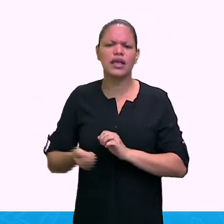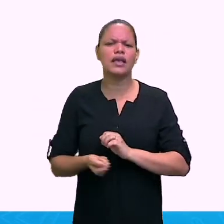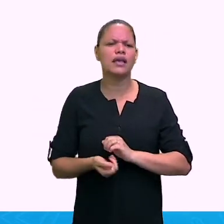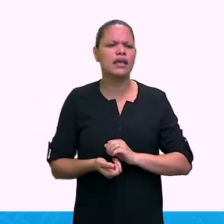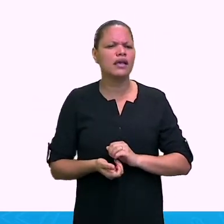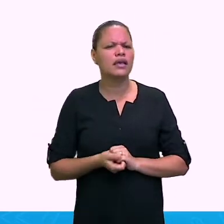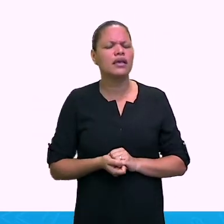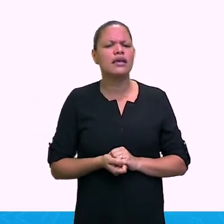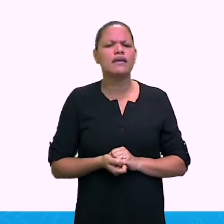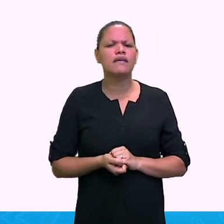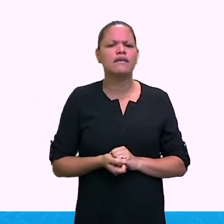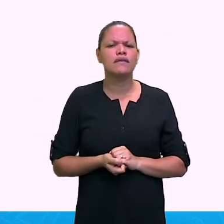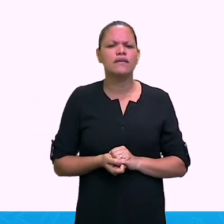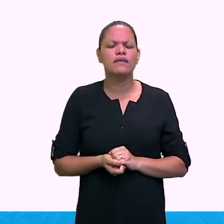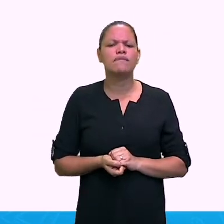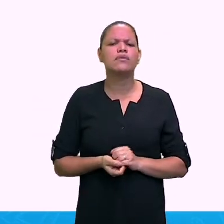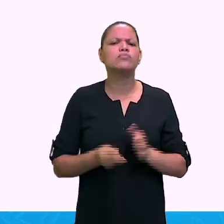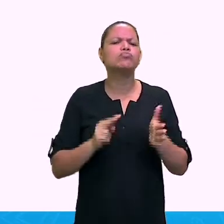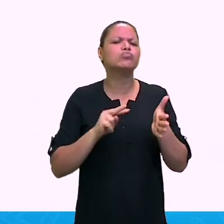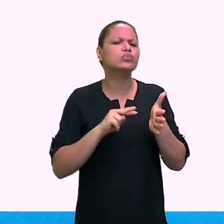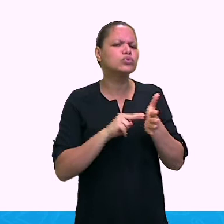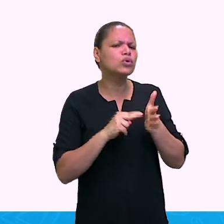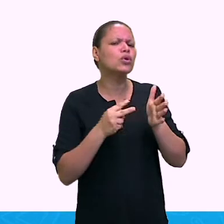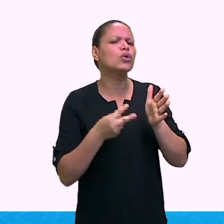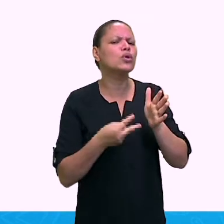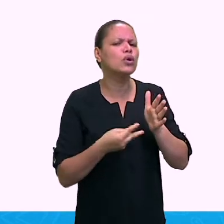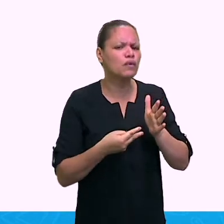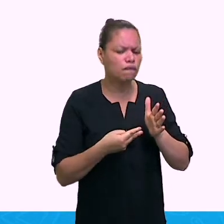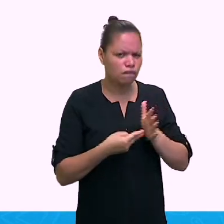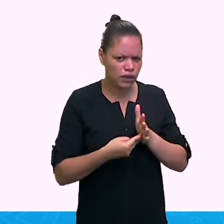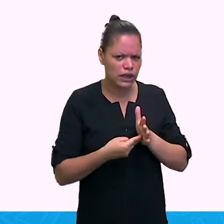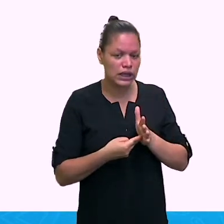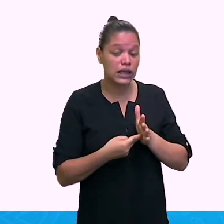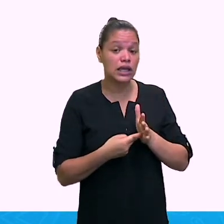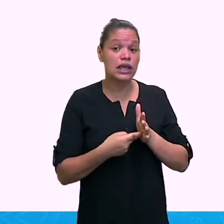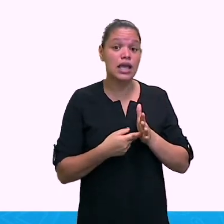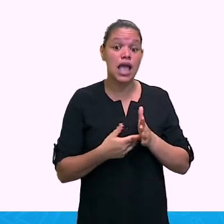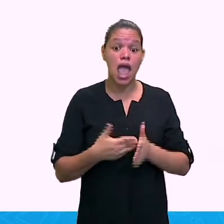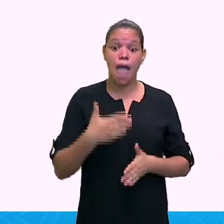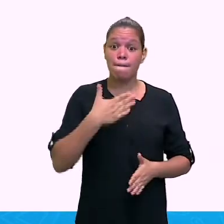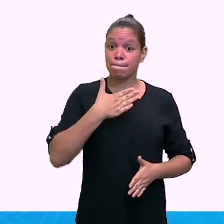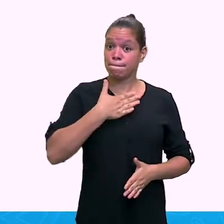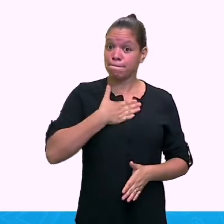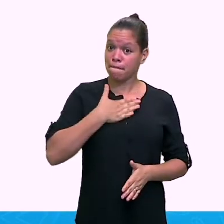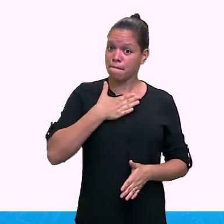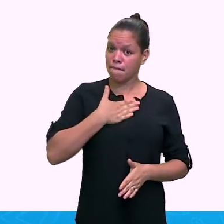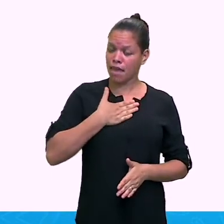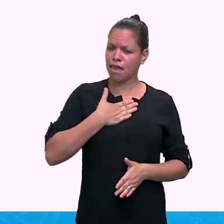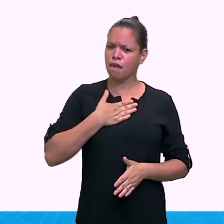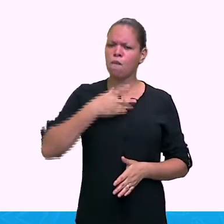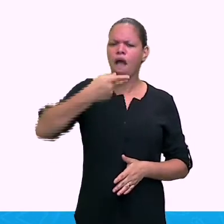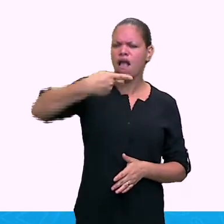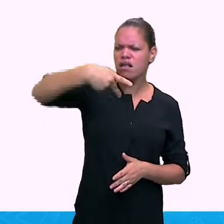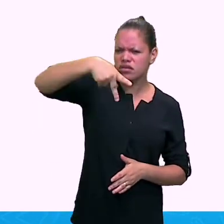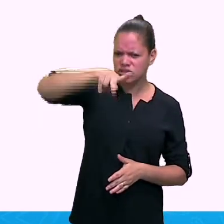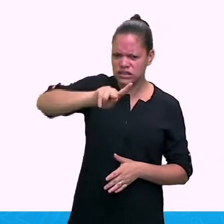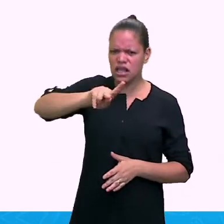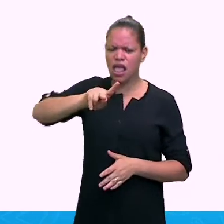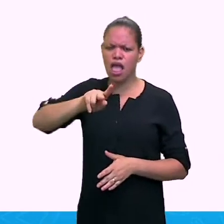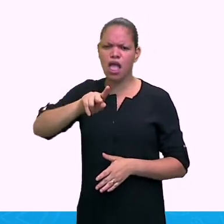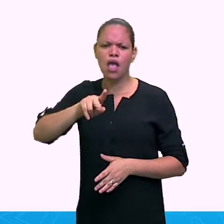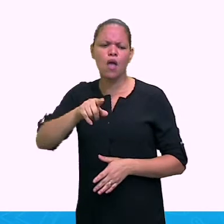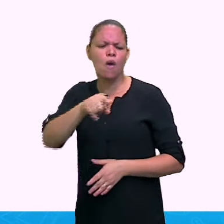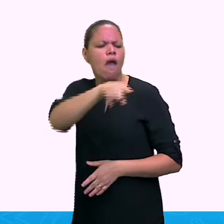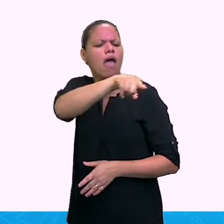Você tomou posse daquilo dali. Então, é meu, é seu, é dele, é dela.